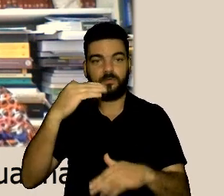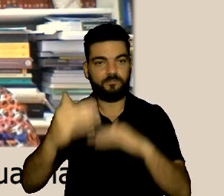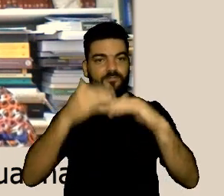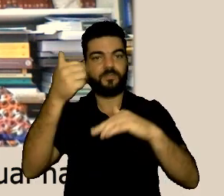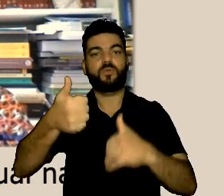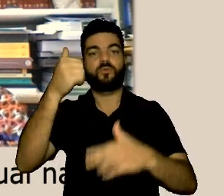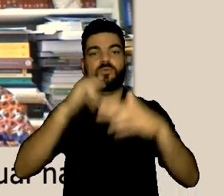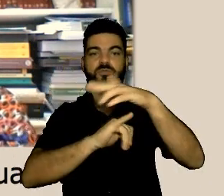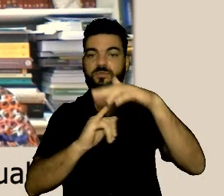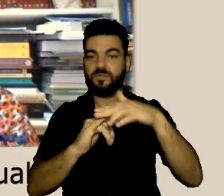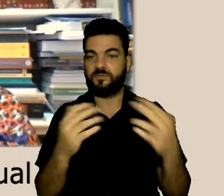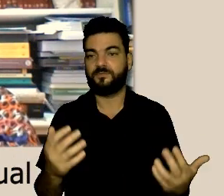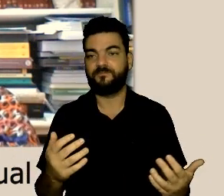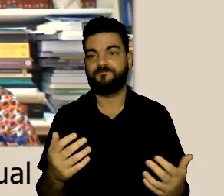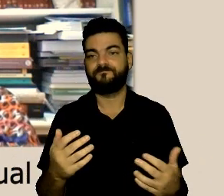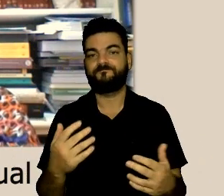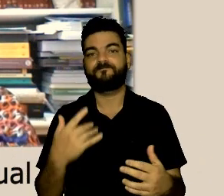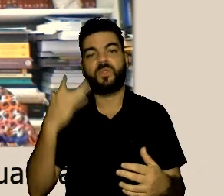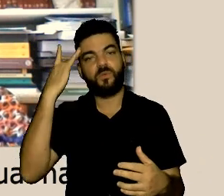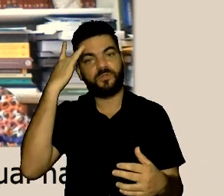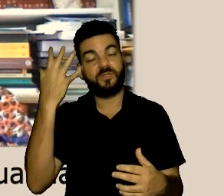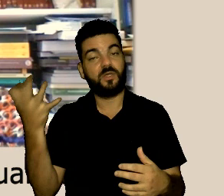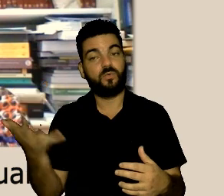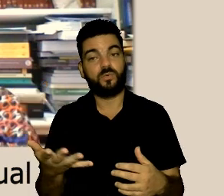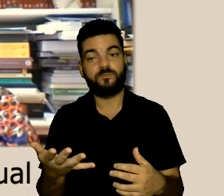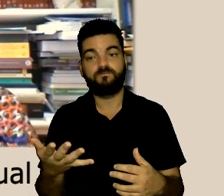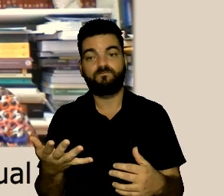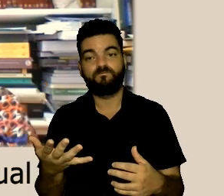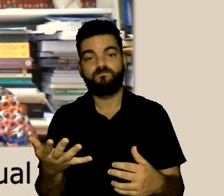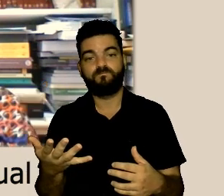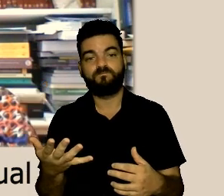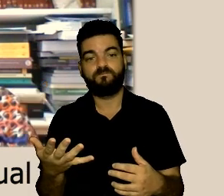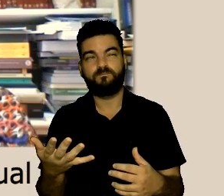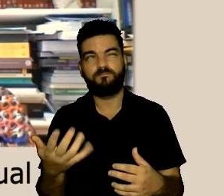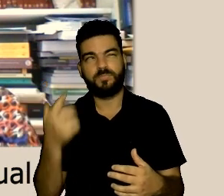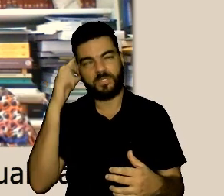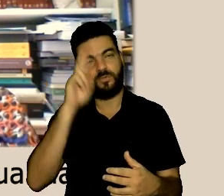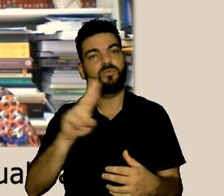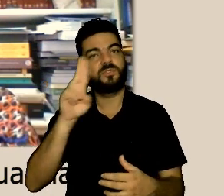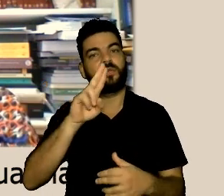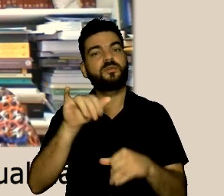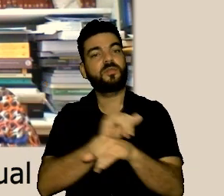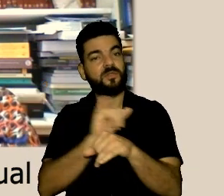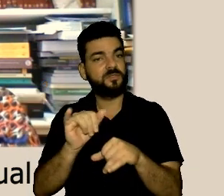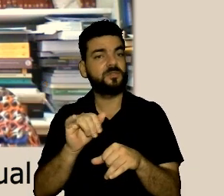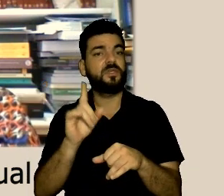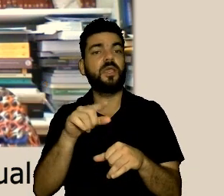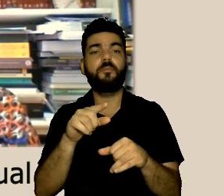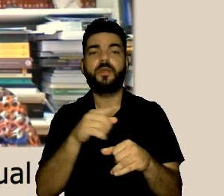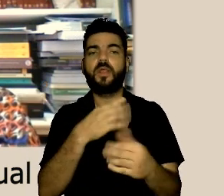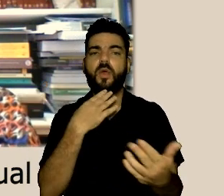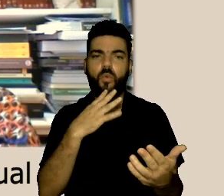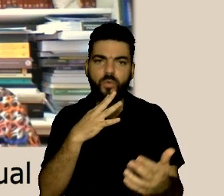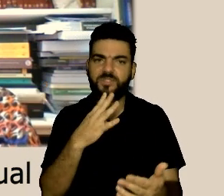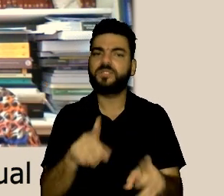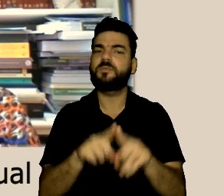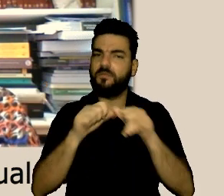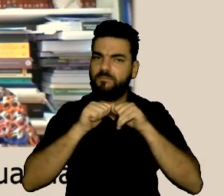eu acho que a gente se a gente quer melhorar e mudar uma instituição eu acho que a gente pode